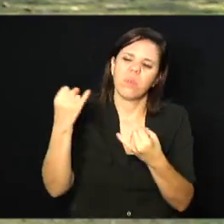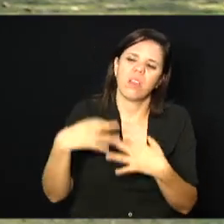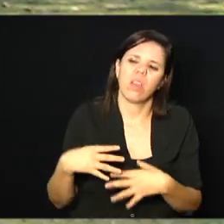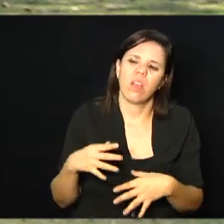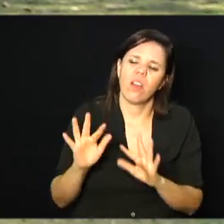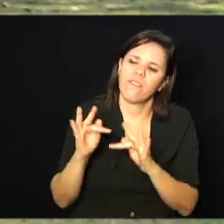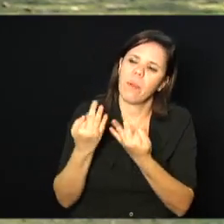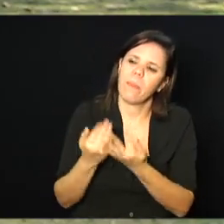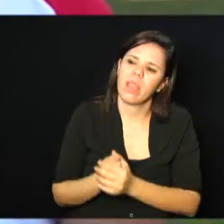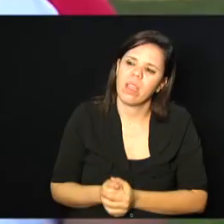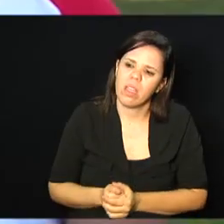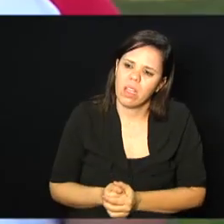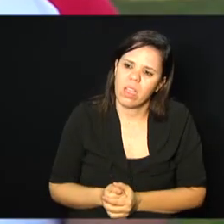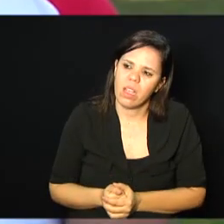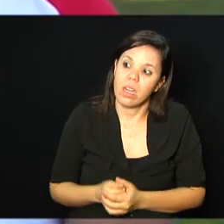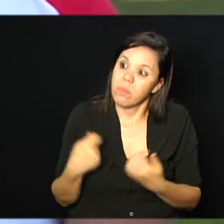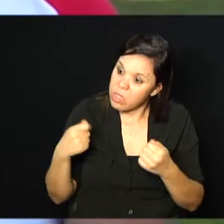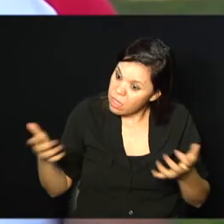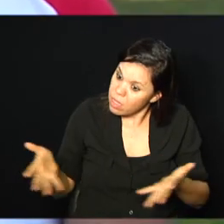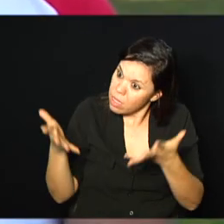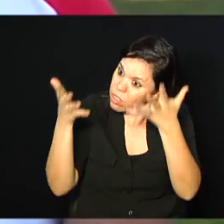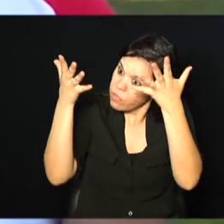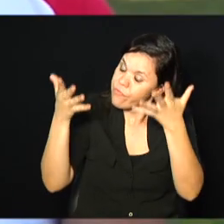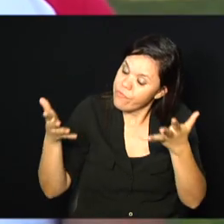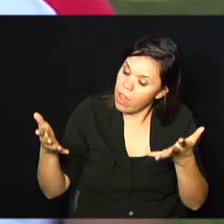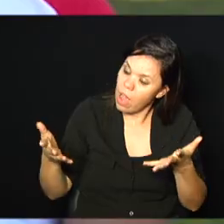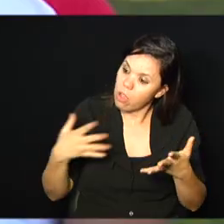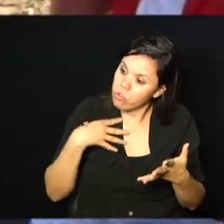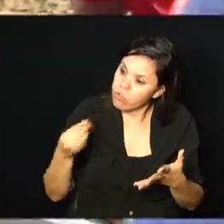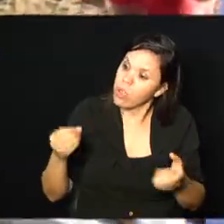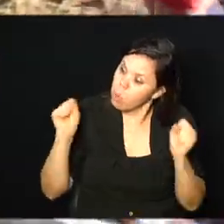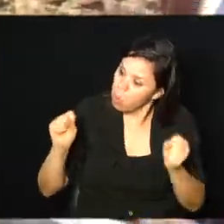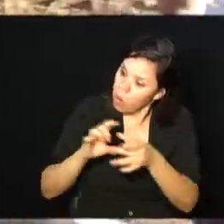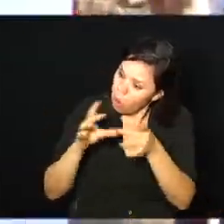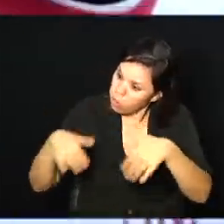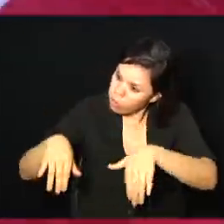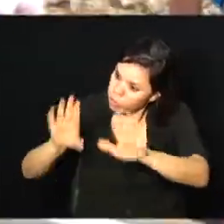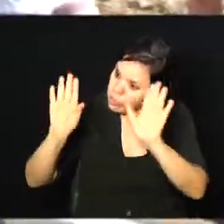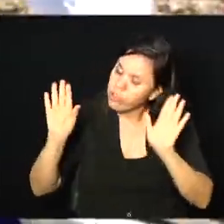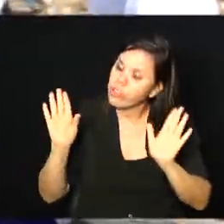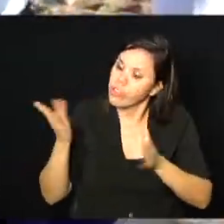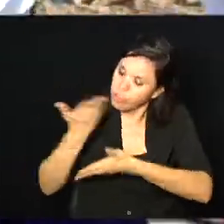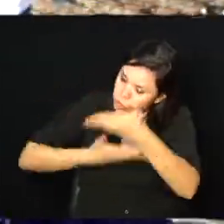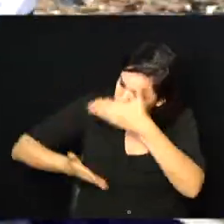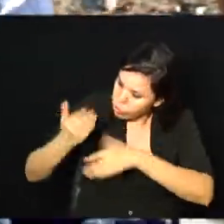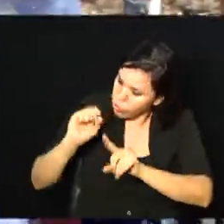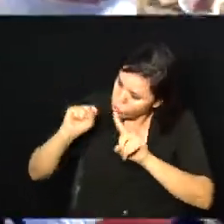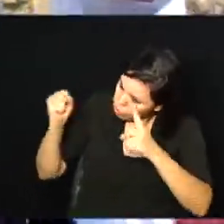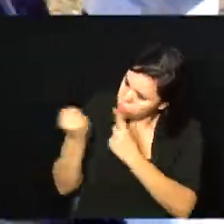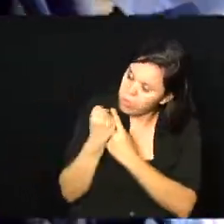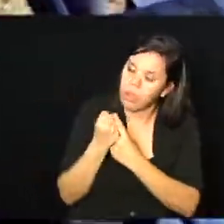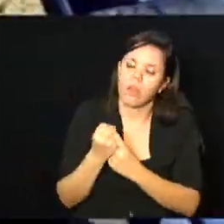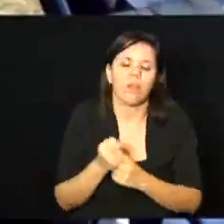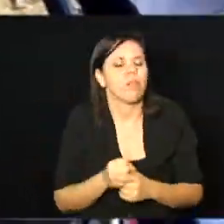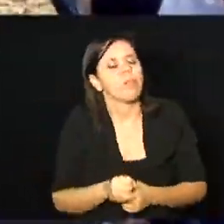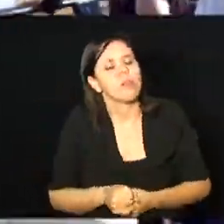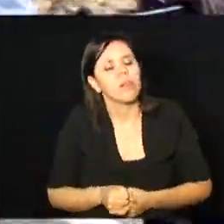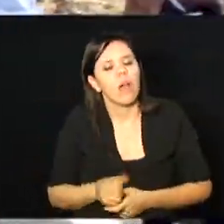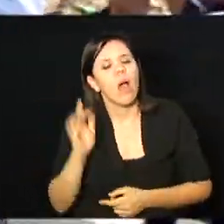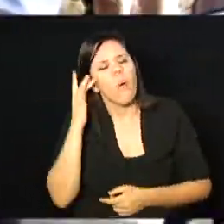convívio social, é isso? É. Eu acho que uma barreira que... Como eu estava falando no começo, é a família.